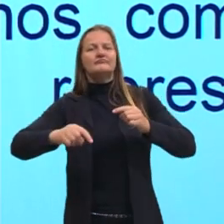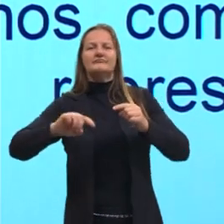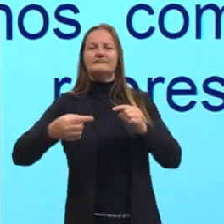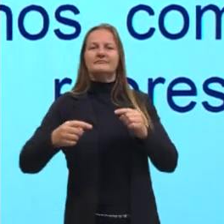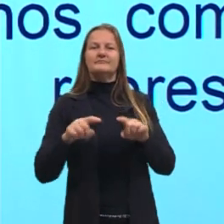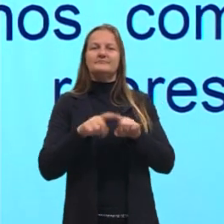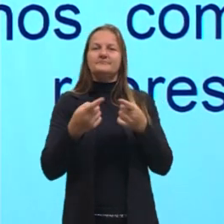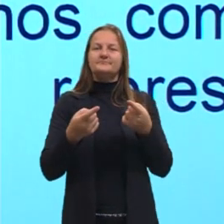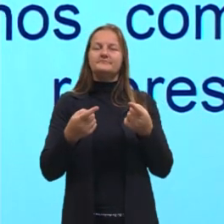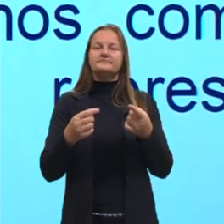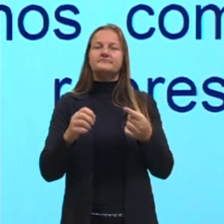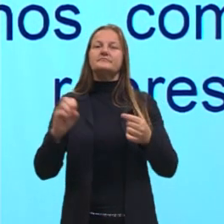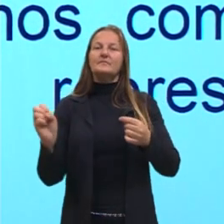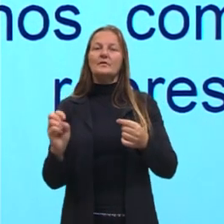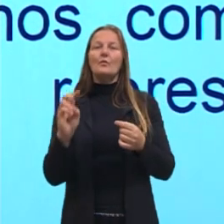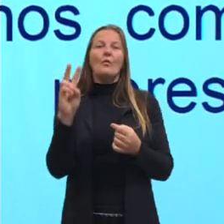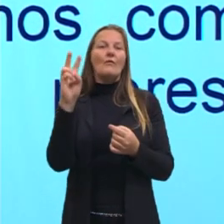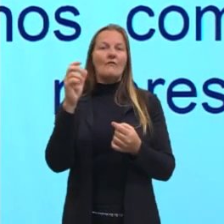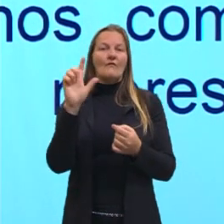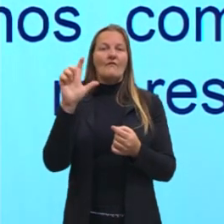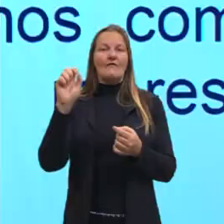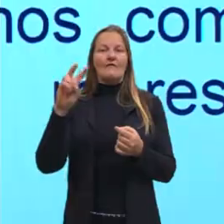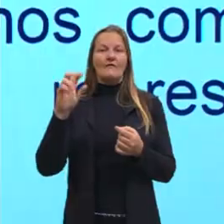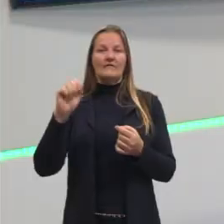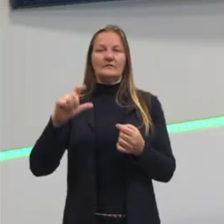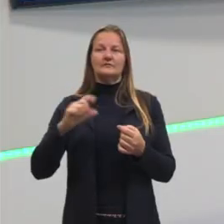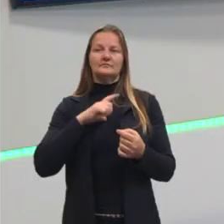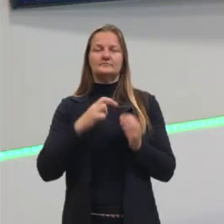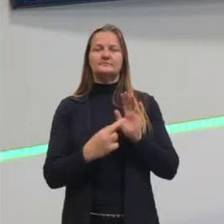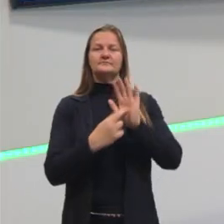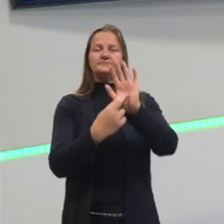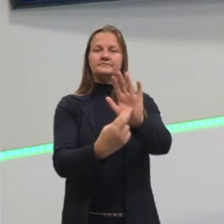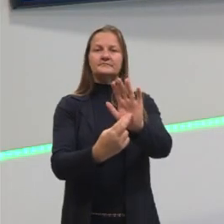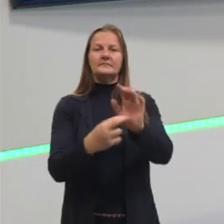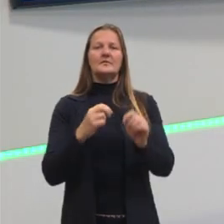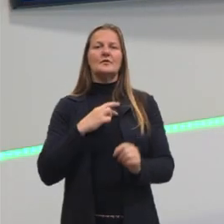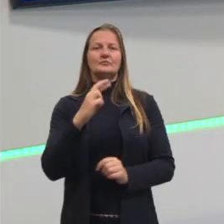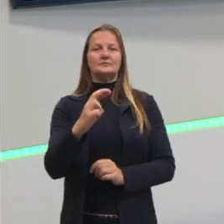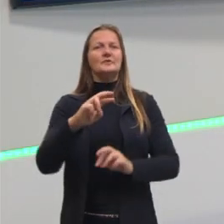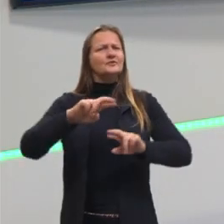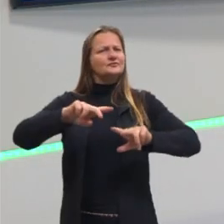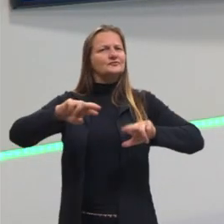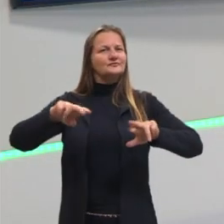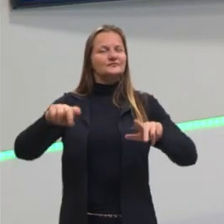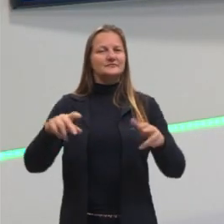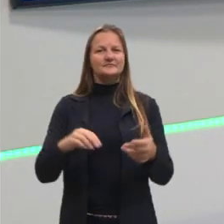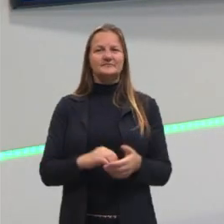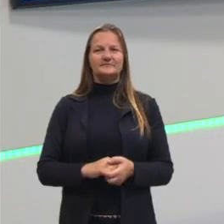vírgula. O valor é o mesmo, mas a representação que está diferente.